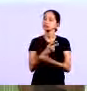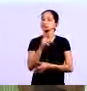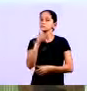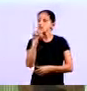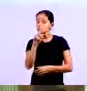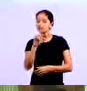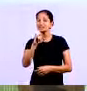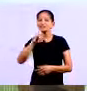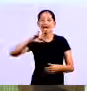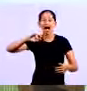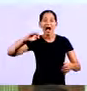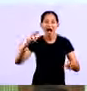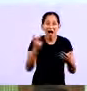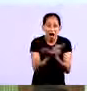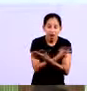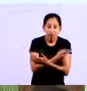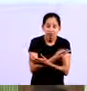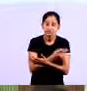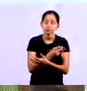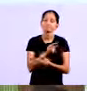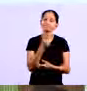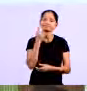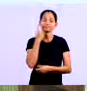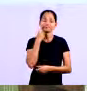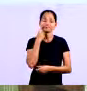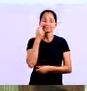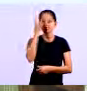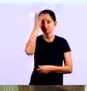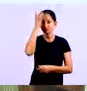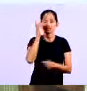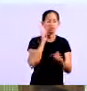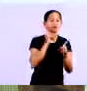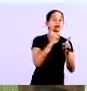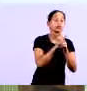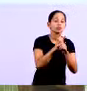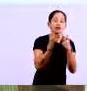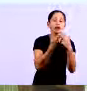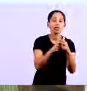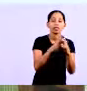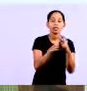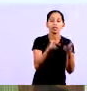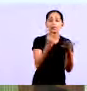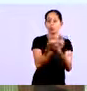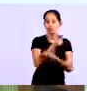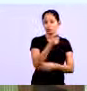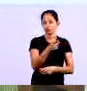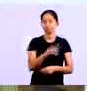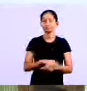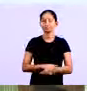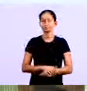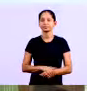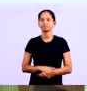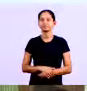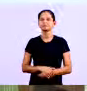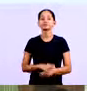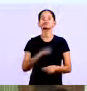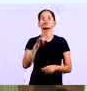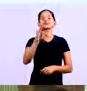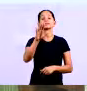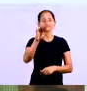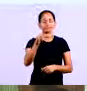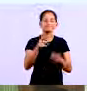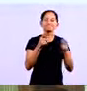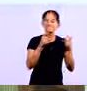acontecer se você teve controles já vai facilitar a sua vida no final tá outro detalhe gente vender muito